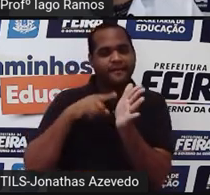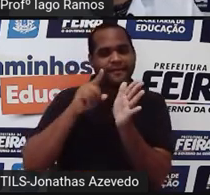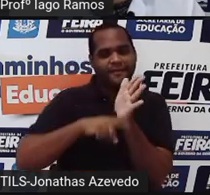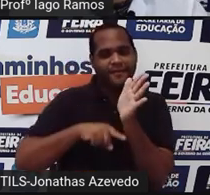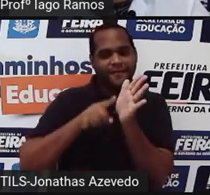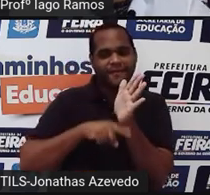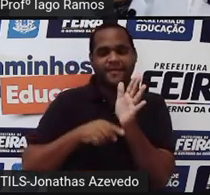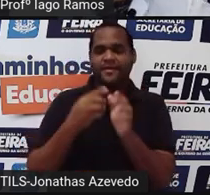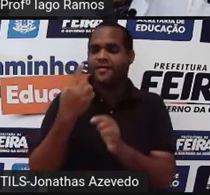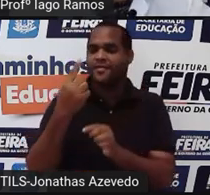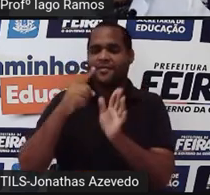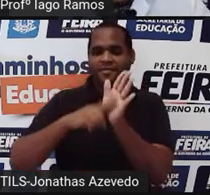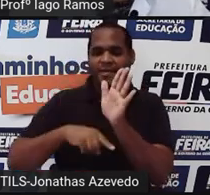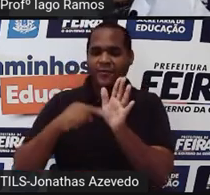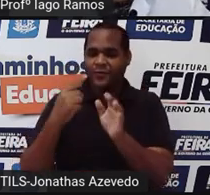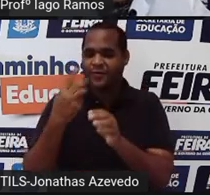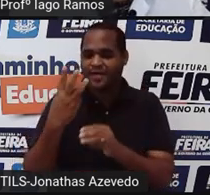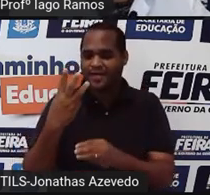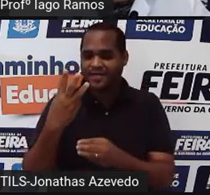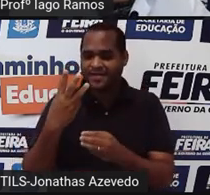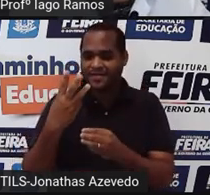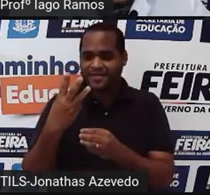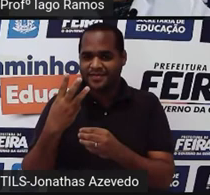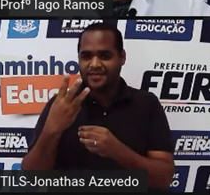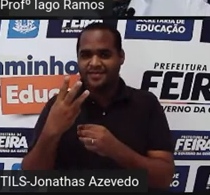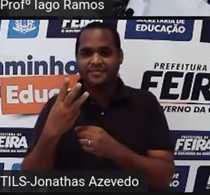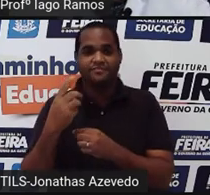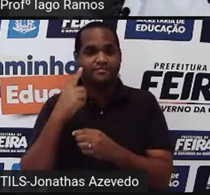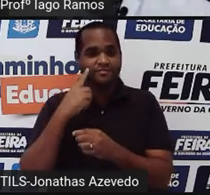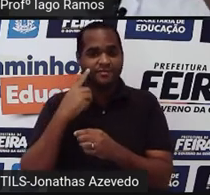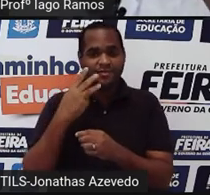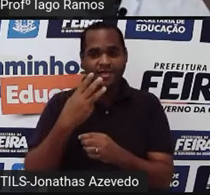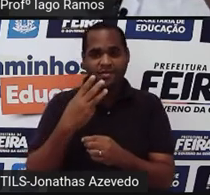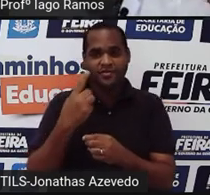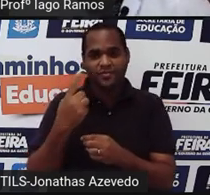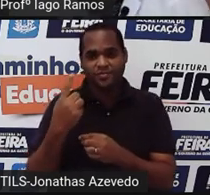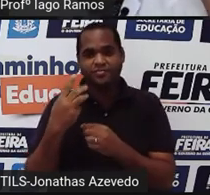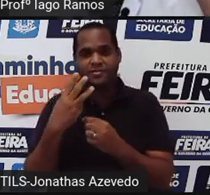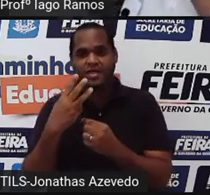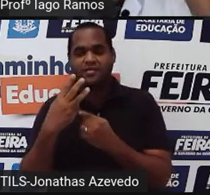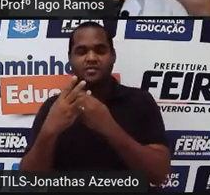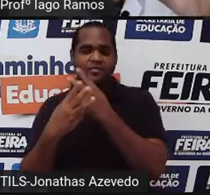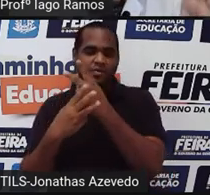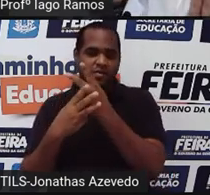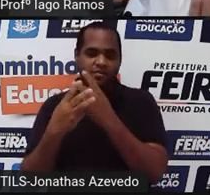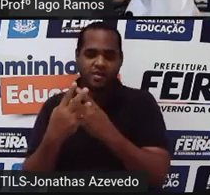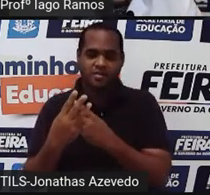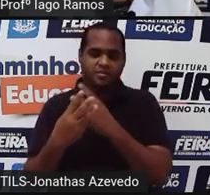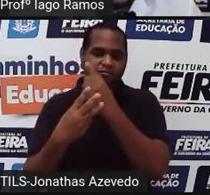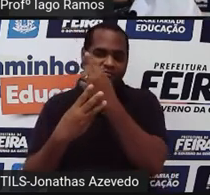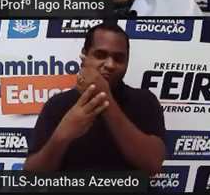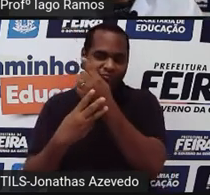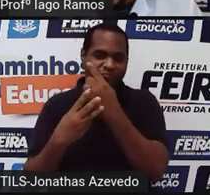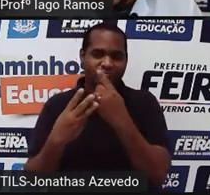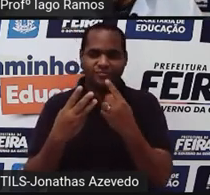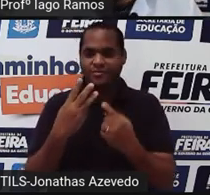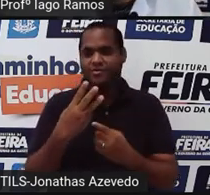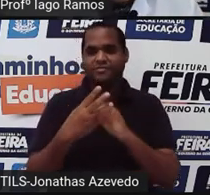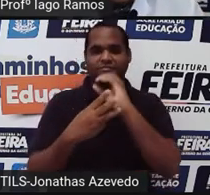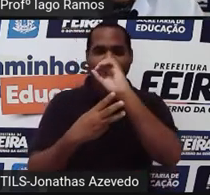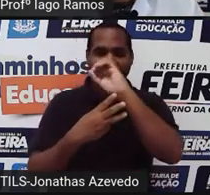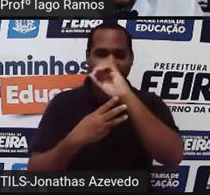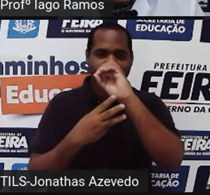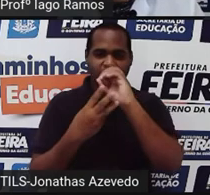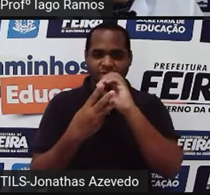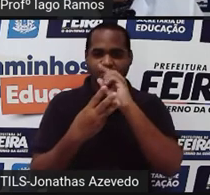ó. Comecei com 3 elevado a 2 e fui decrescendo os expoentes. 3 elevado a 1, 3 elevado a 0 e